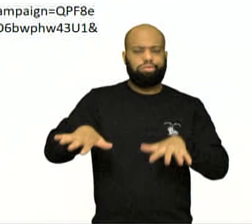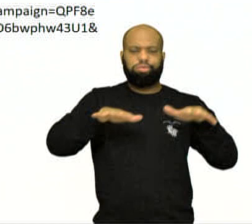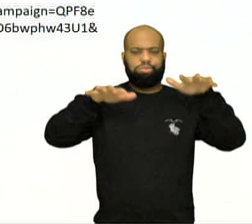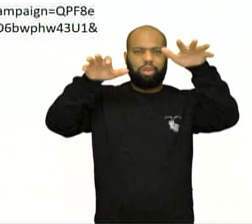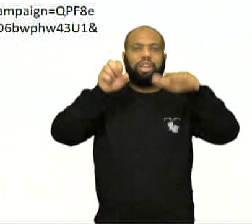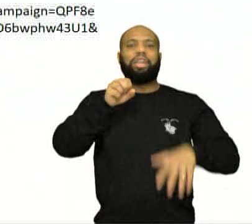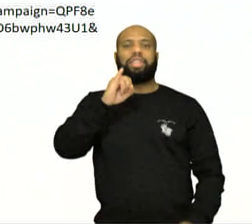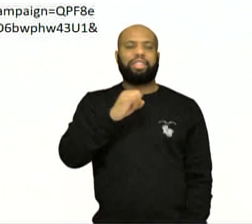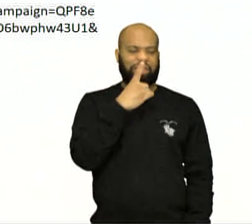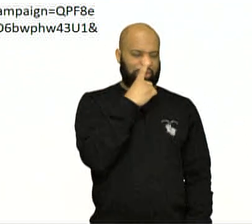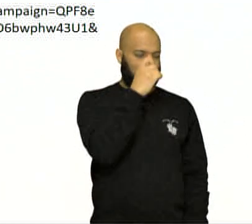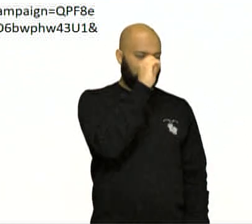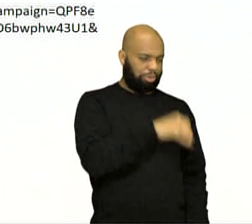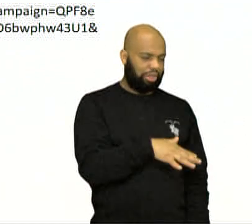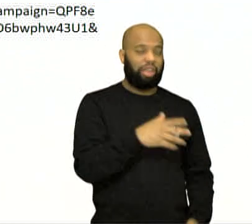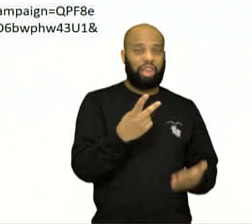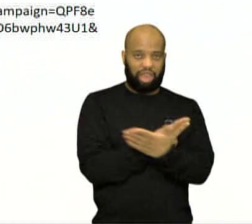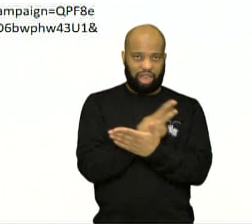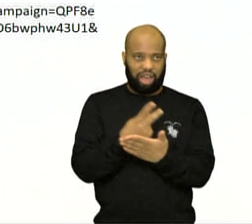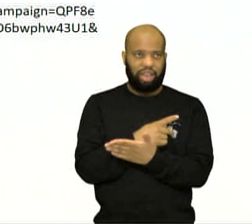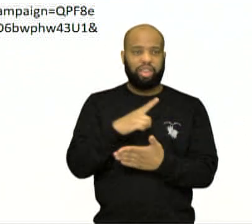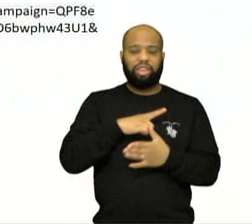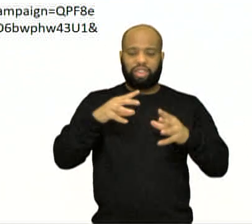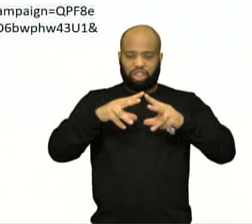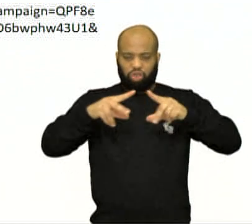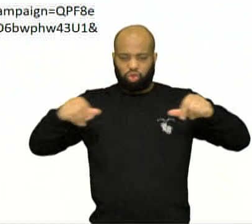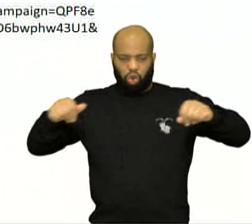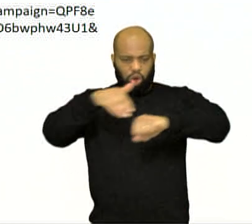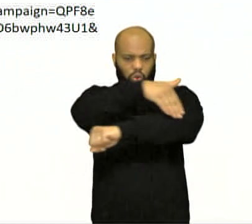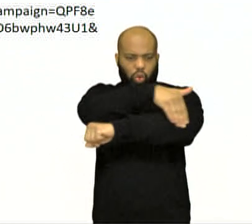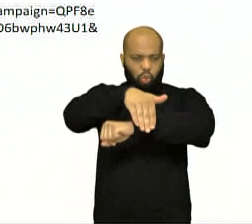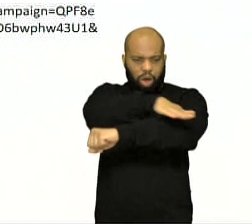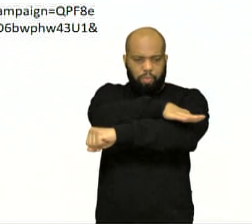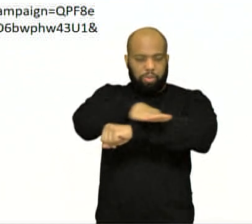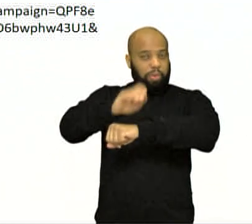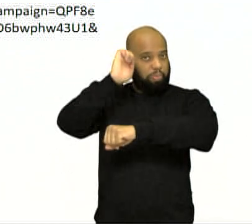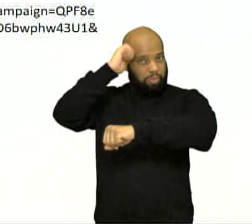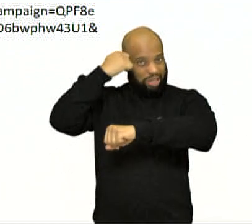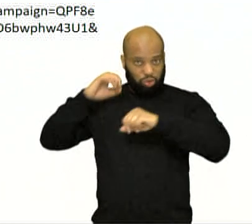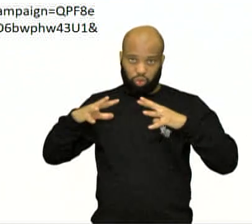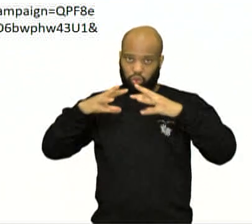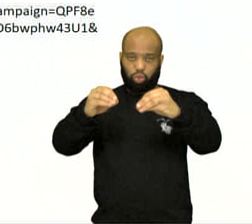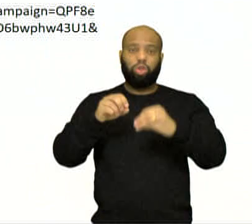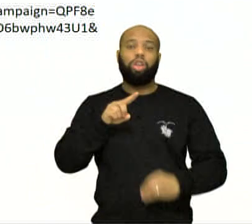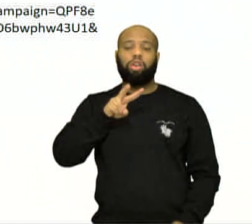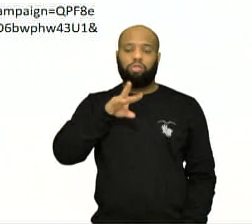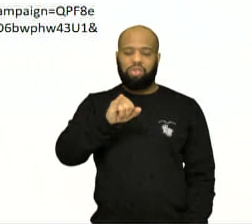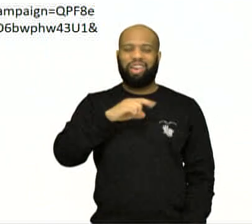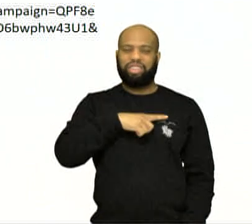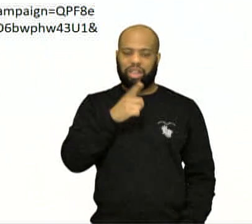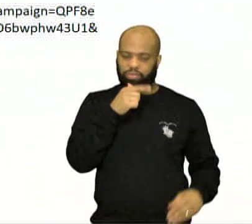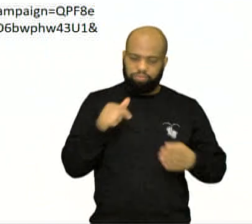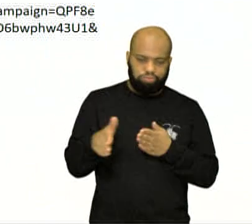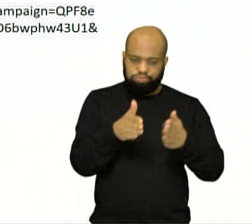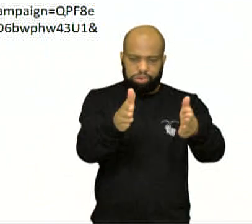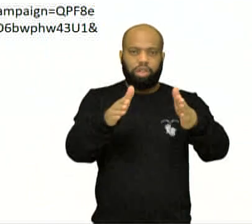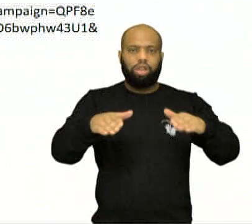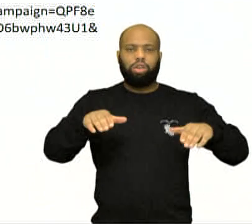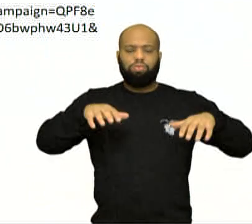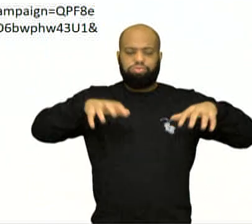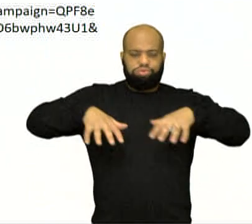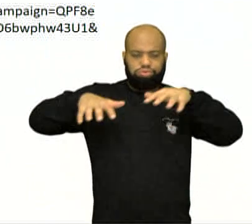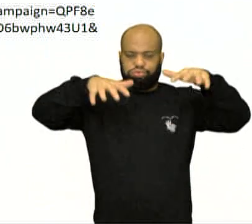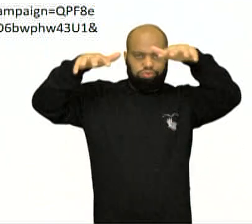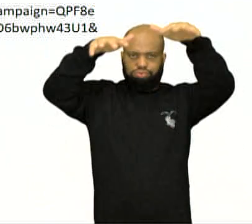Se eu descarto lixo inadequado, se eu tenho solo impermeabilizado, eu vou ter rios que vão encher muito mais rapidamente e